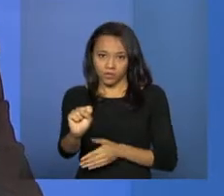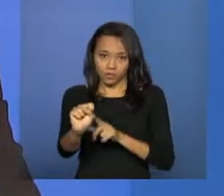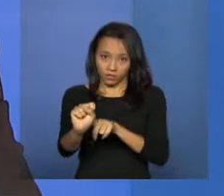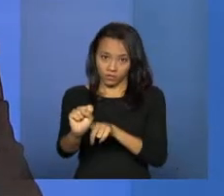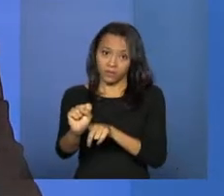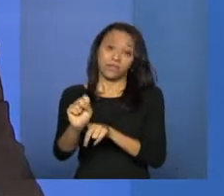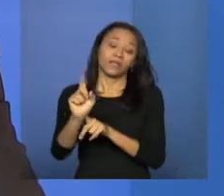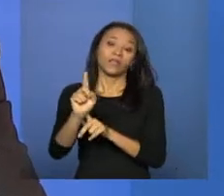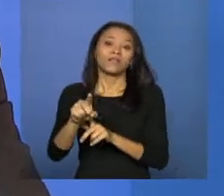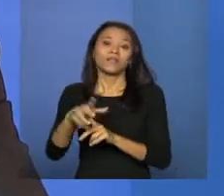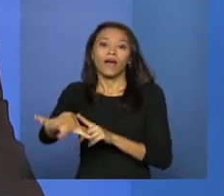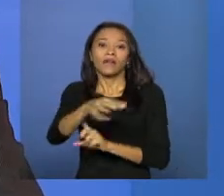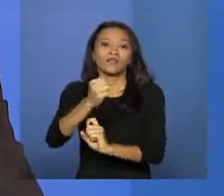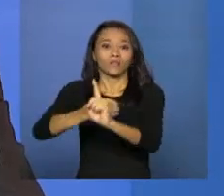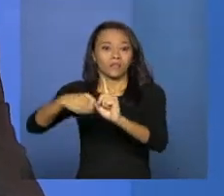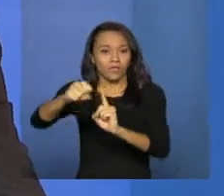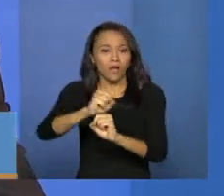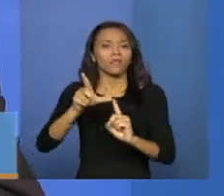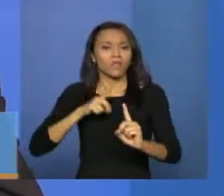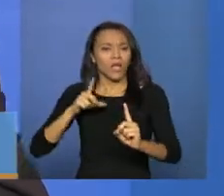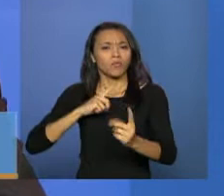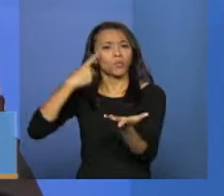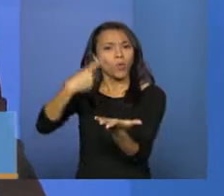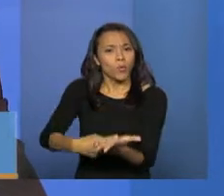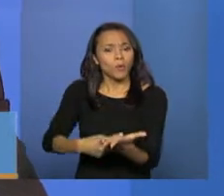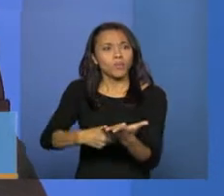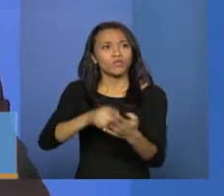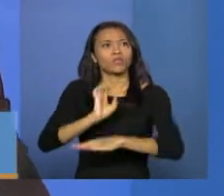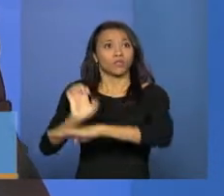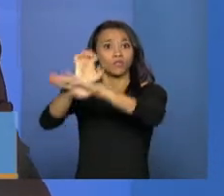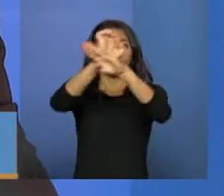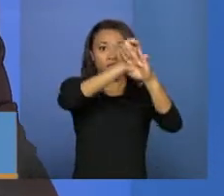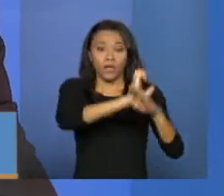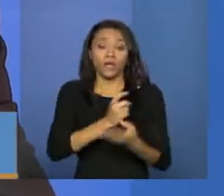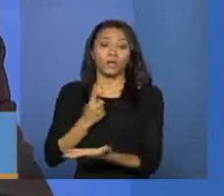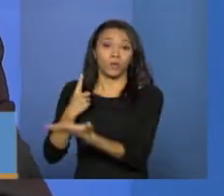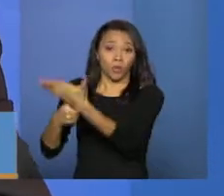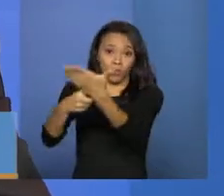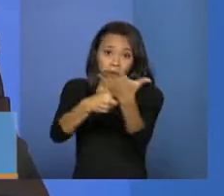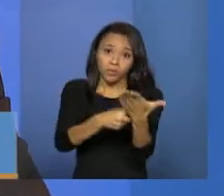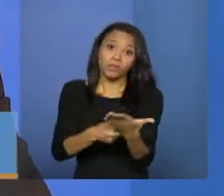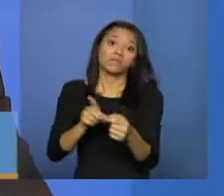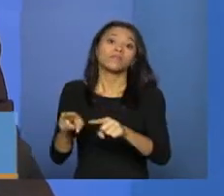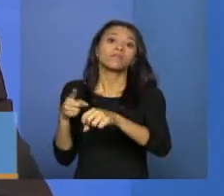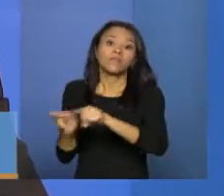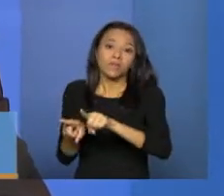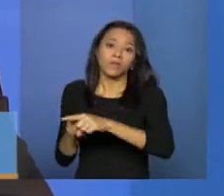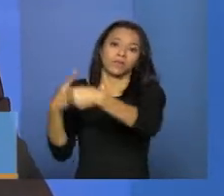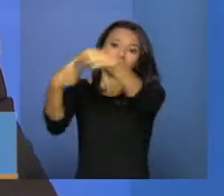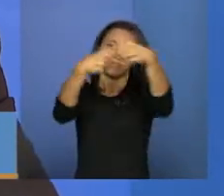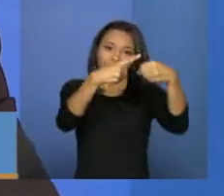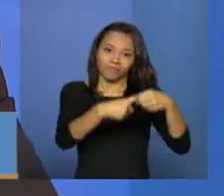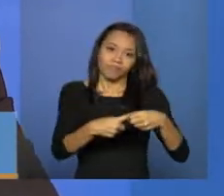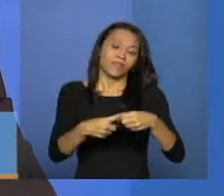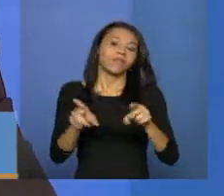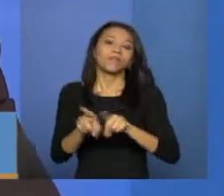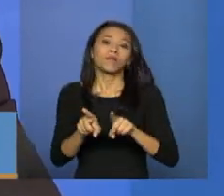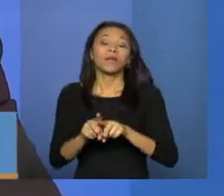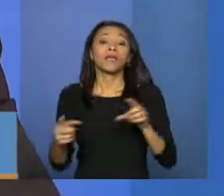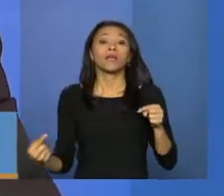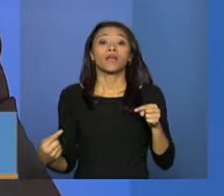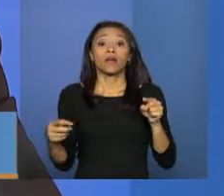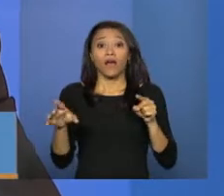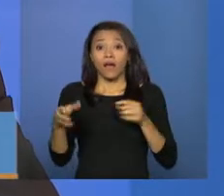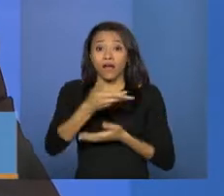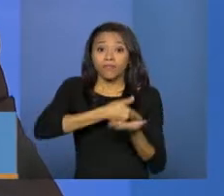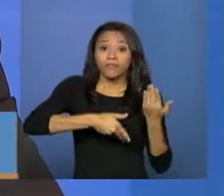compartilhada com os governos estaduais, operacionalizando esse programa, com uma rede de instituição de ensino e universidade, hoje,